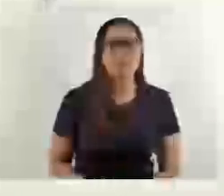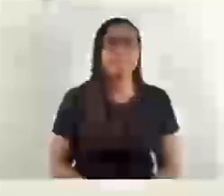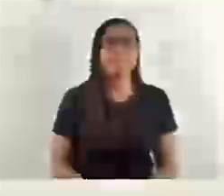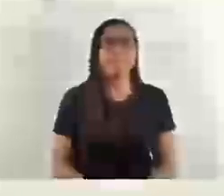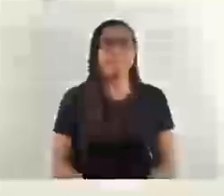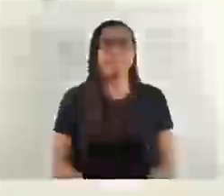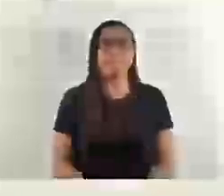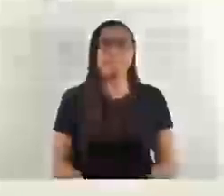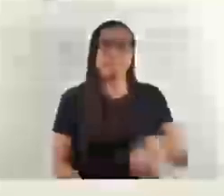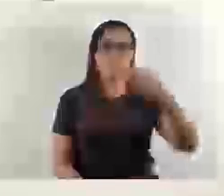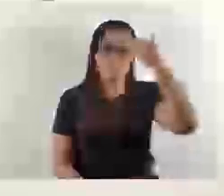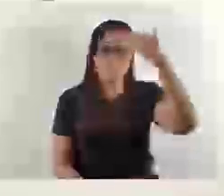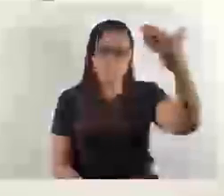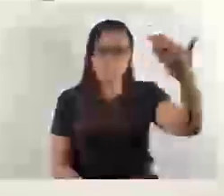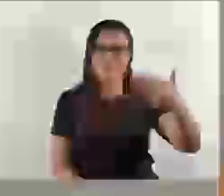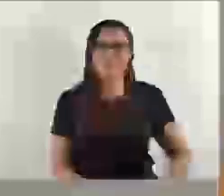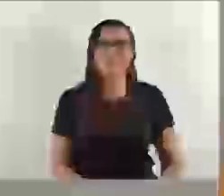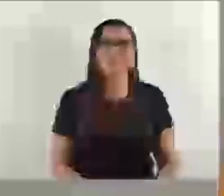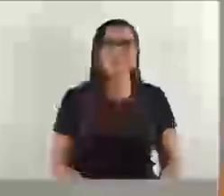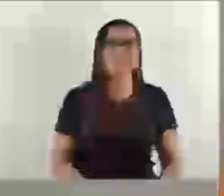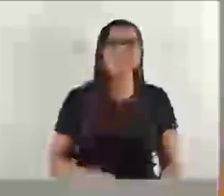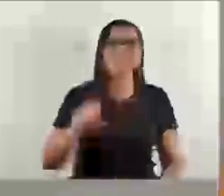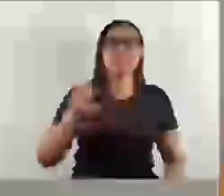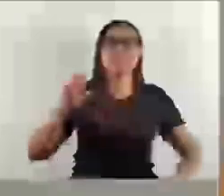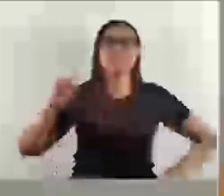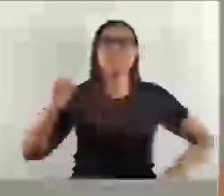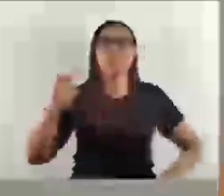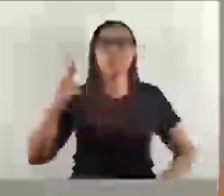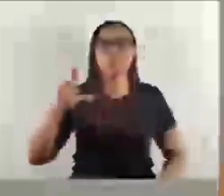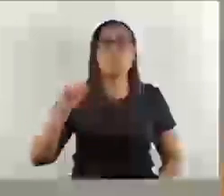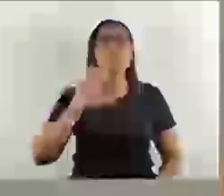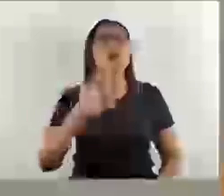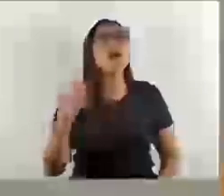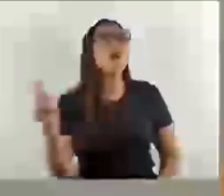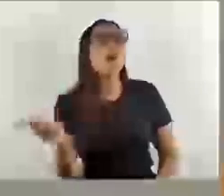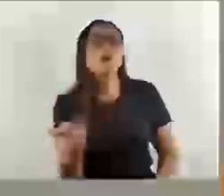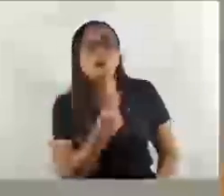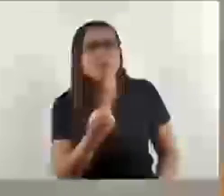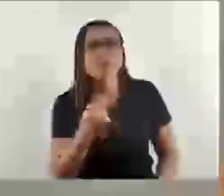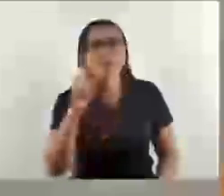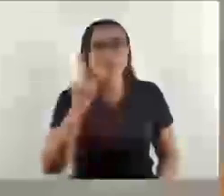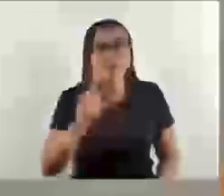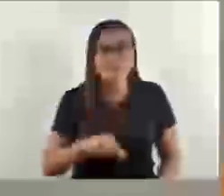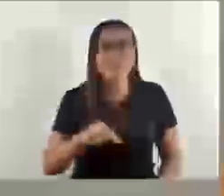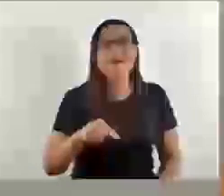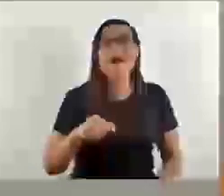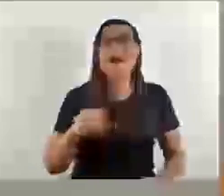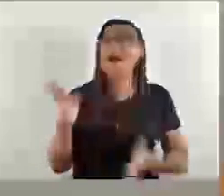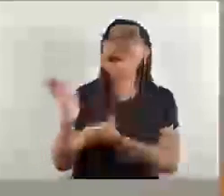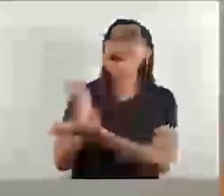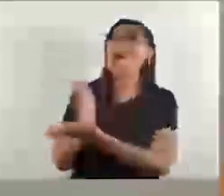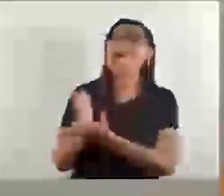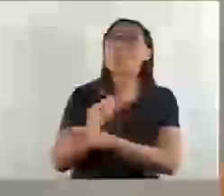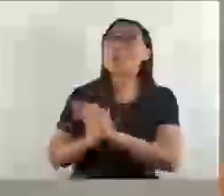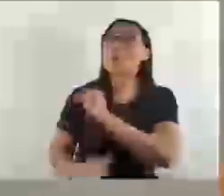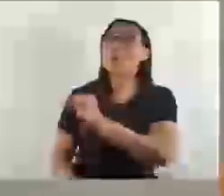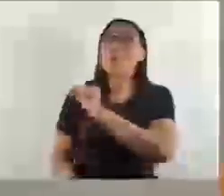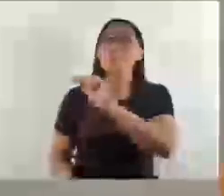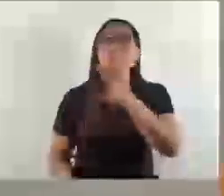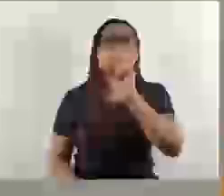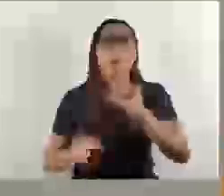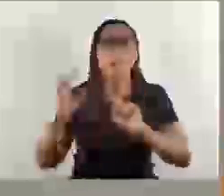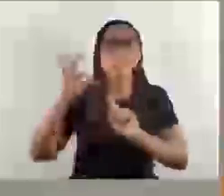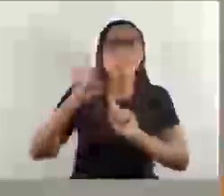Obrigado pela parte, vereador Sandro. É, mas o que está acontecendo, vereador Sandro, é que tinha pontos bons no local.